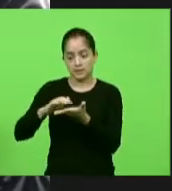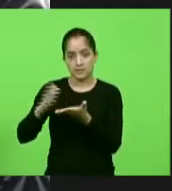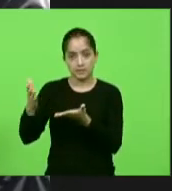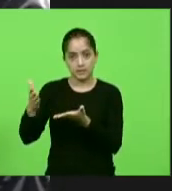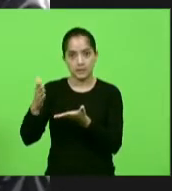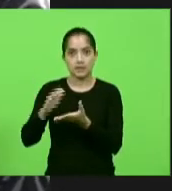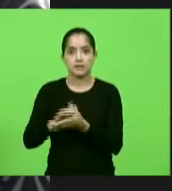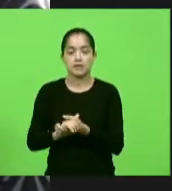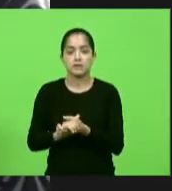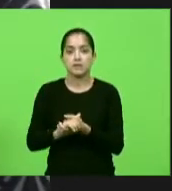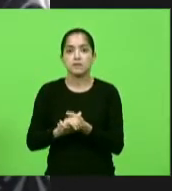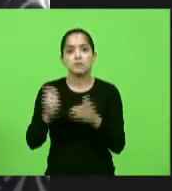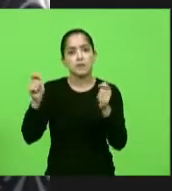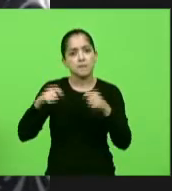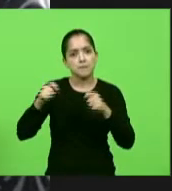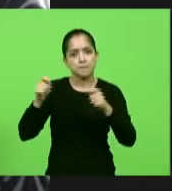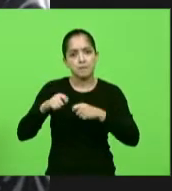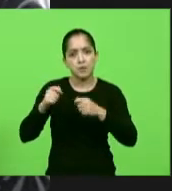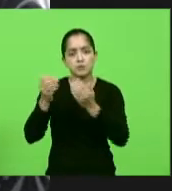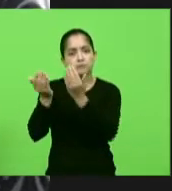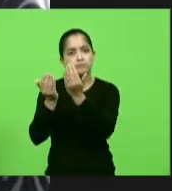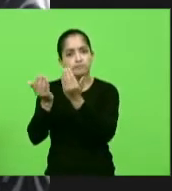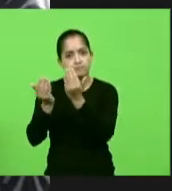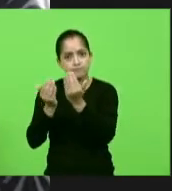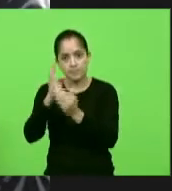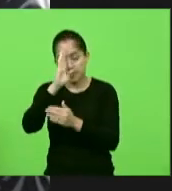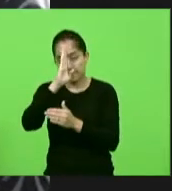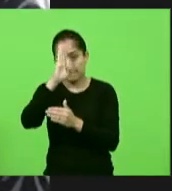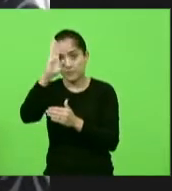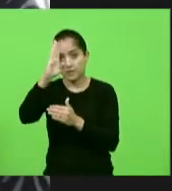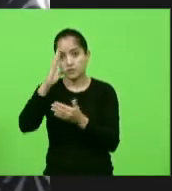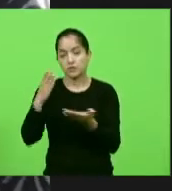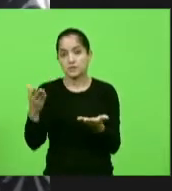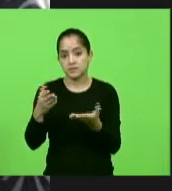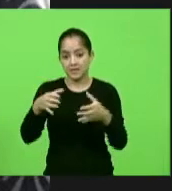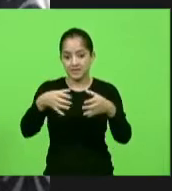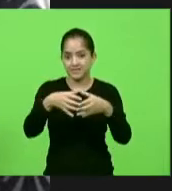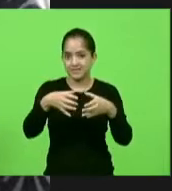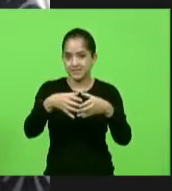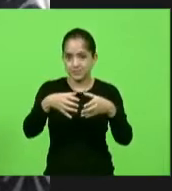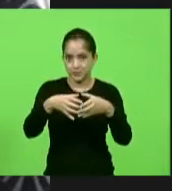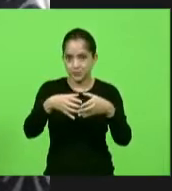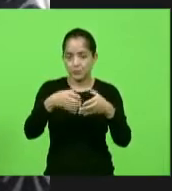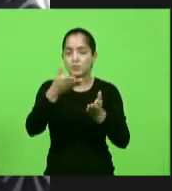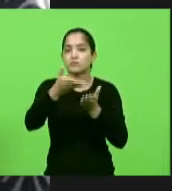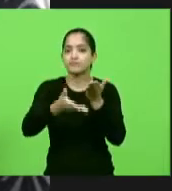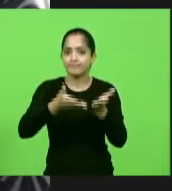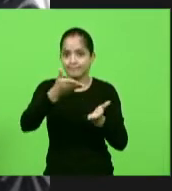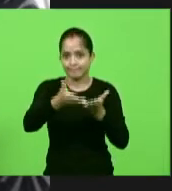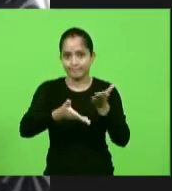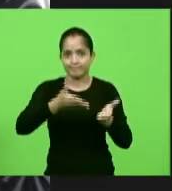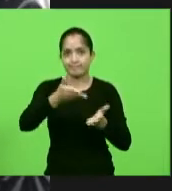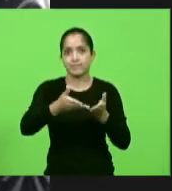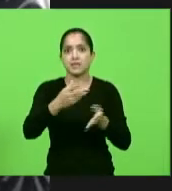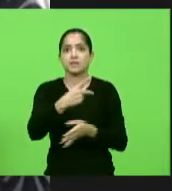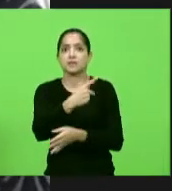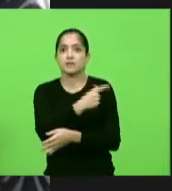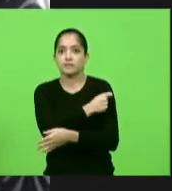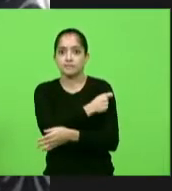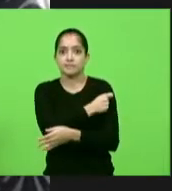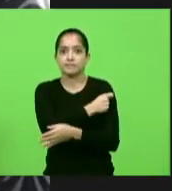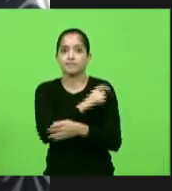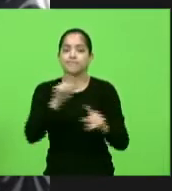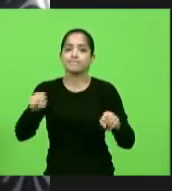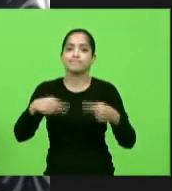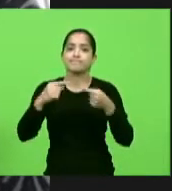Zanotto para que, de fato, ela possa priorizar este grupo no atendimento à vacinação para o